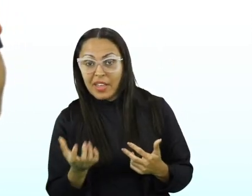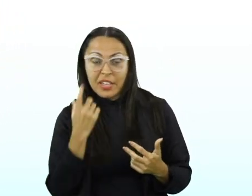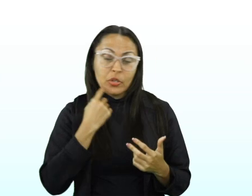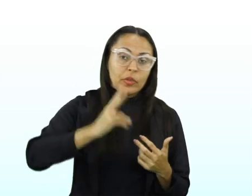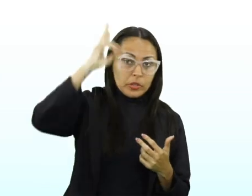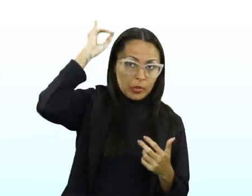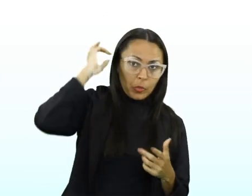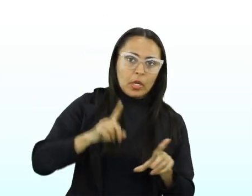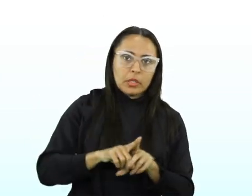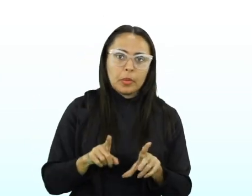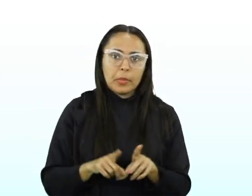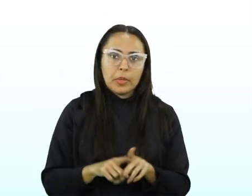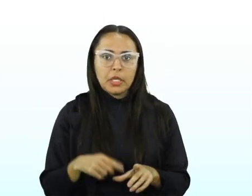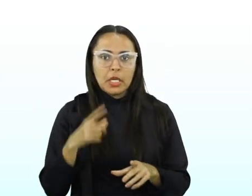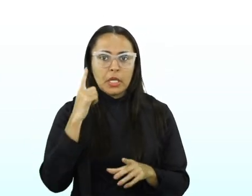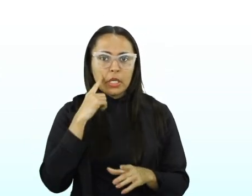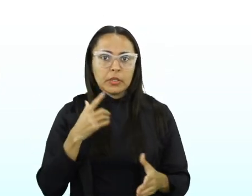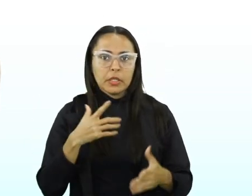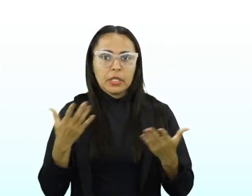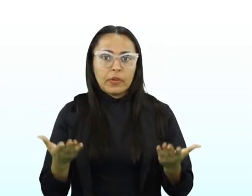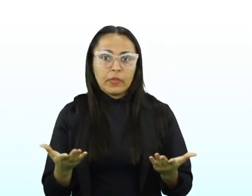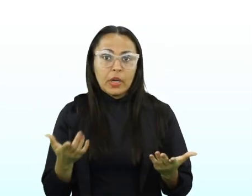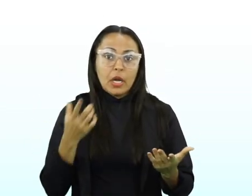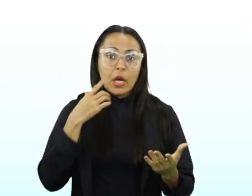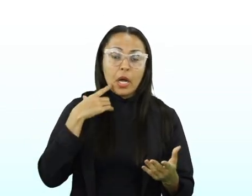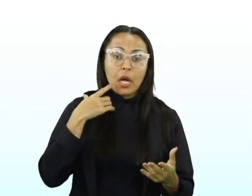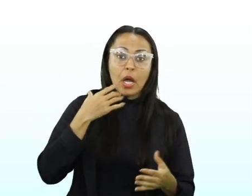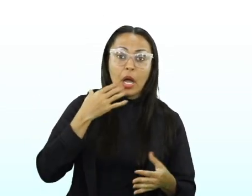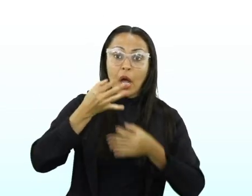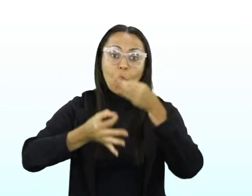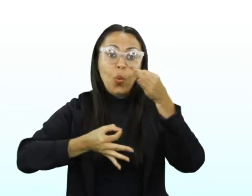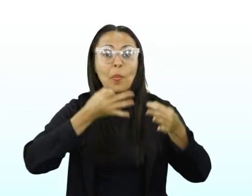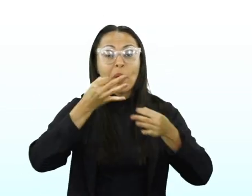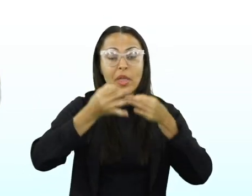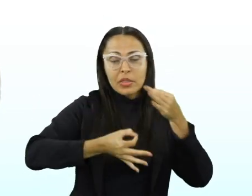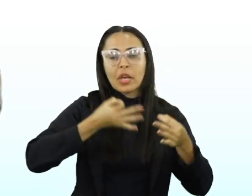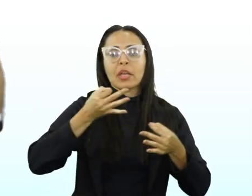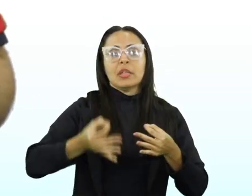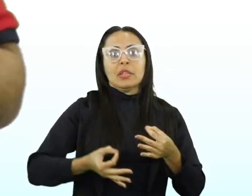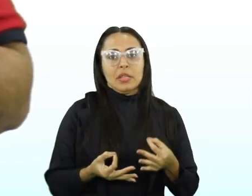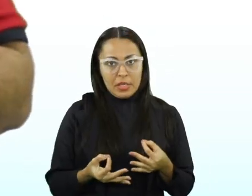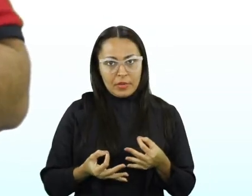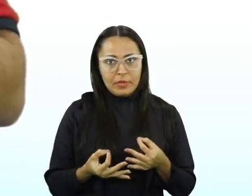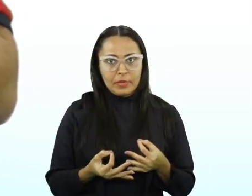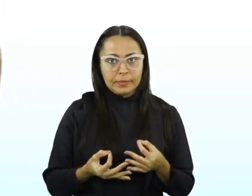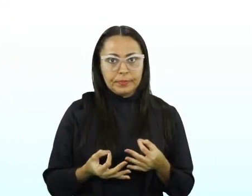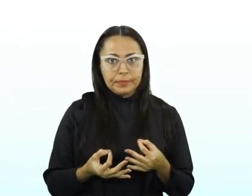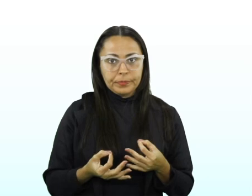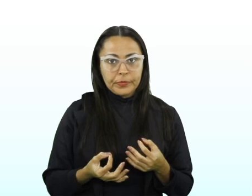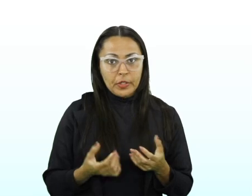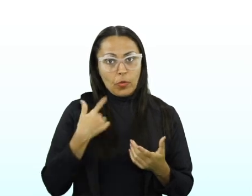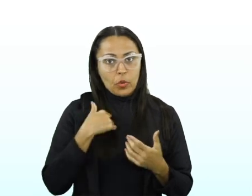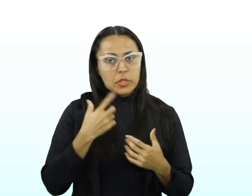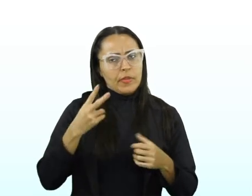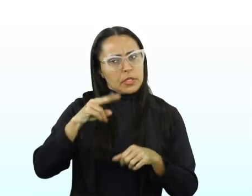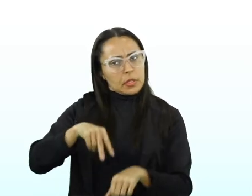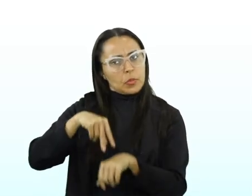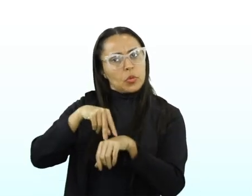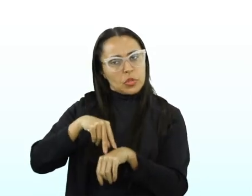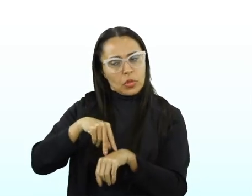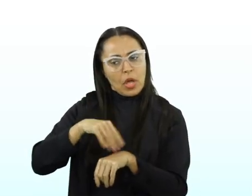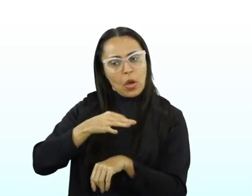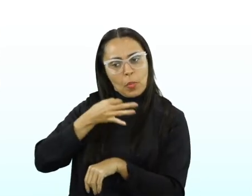vestibulares é que você produz um texto dissertativo, argumentativo, predominantemente. Ou seja, você vai se posicionar.